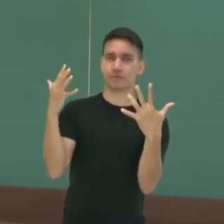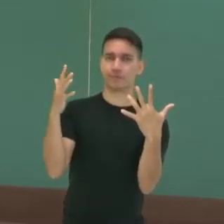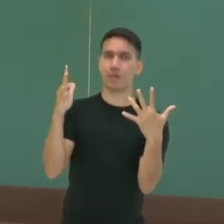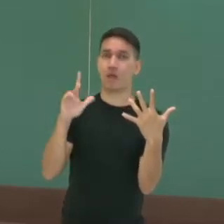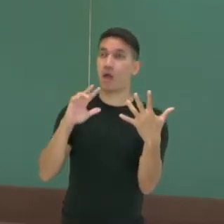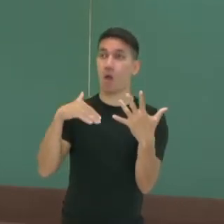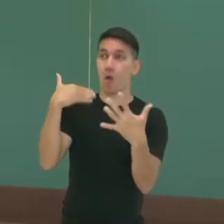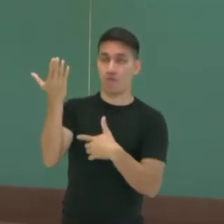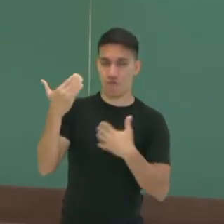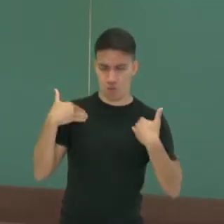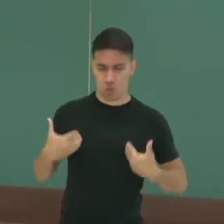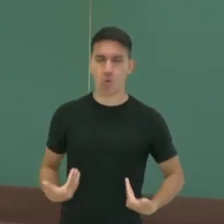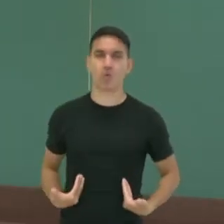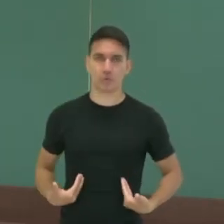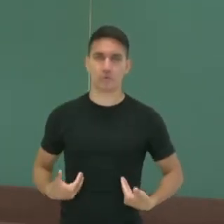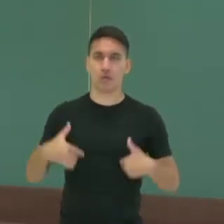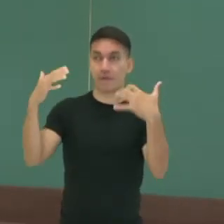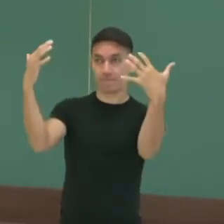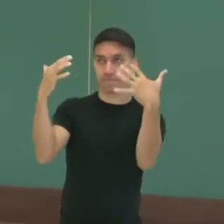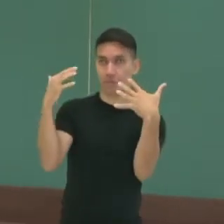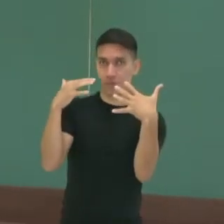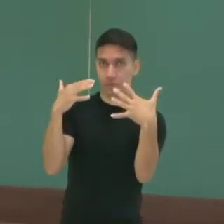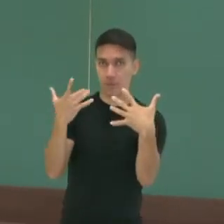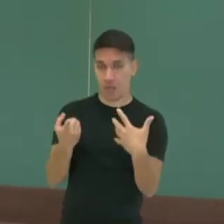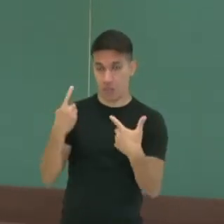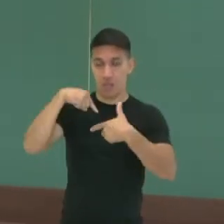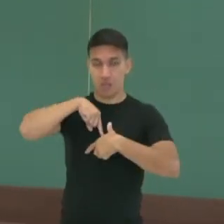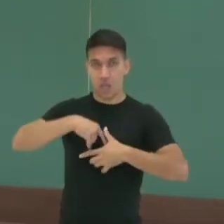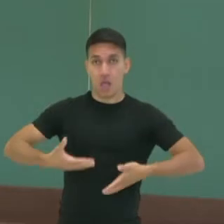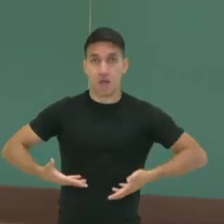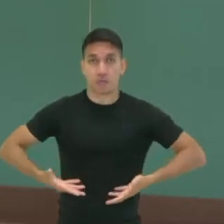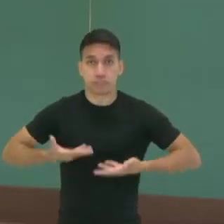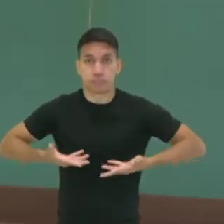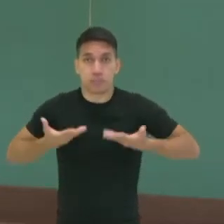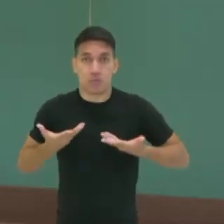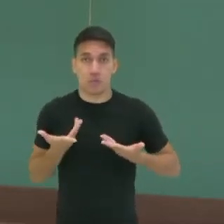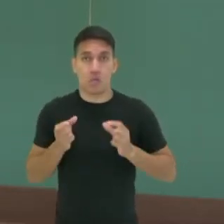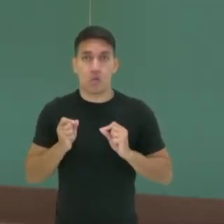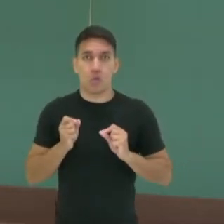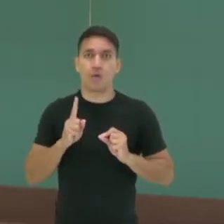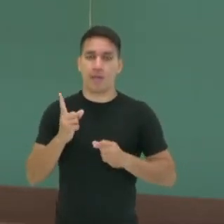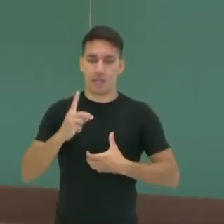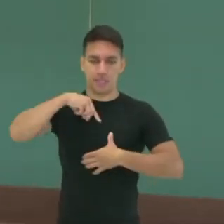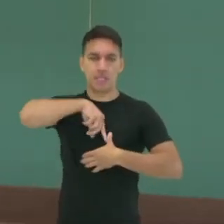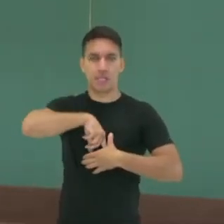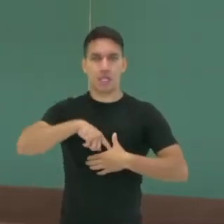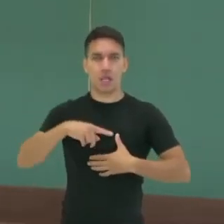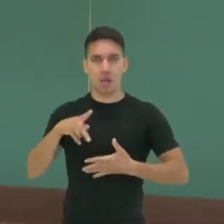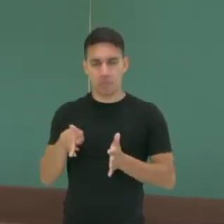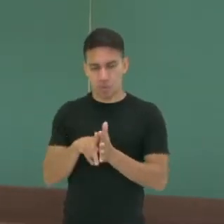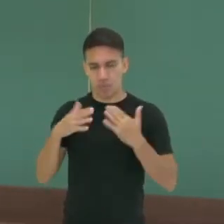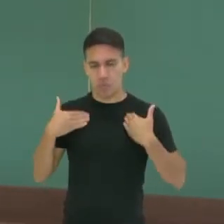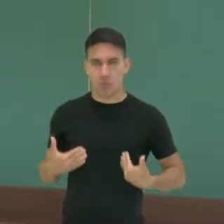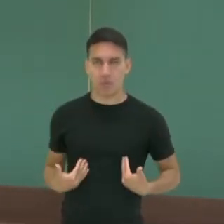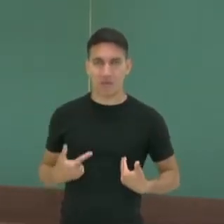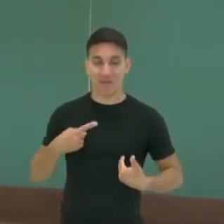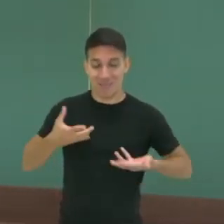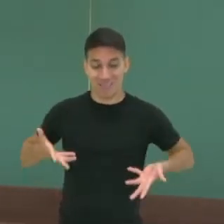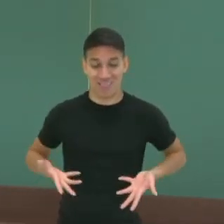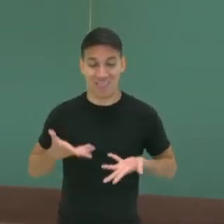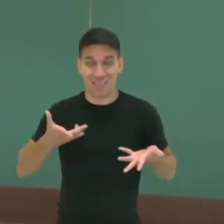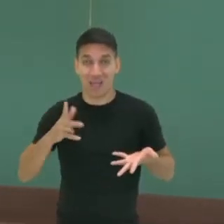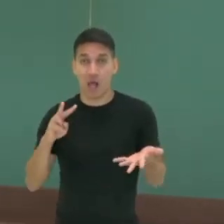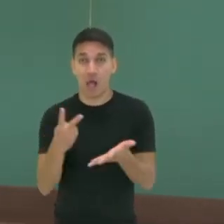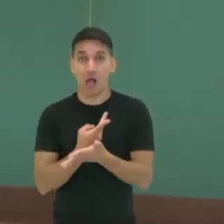fora do nosso corpo, e os internos, que são no interior do nosso corpo. E esses estímulos são